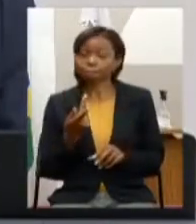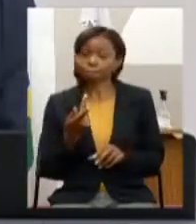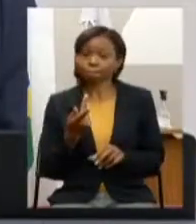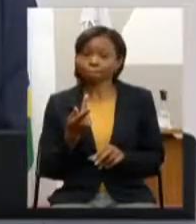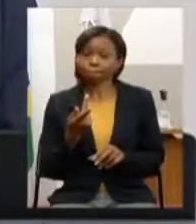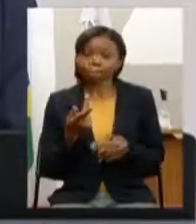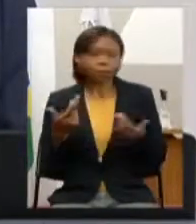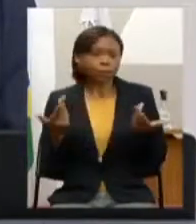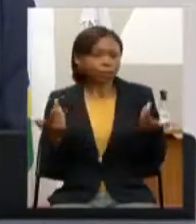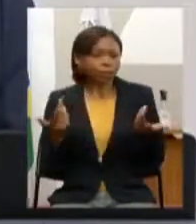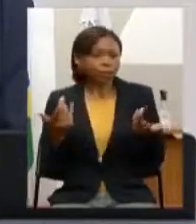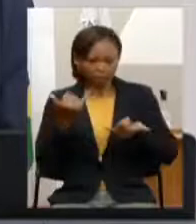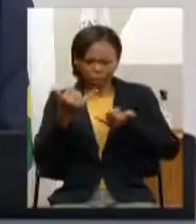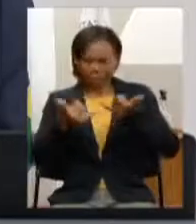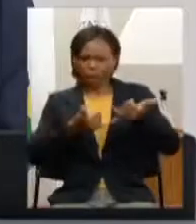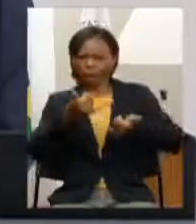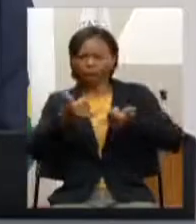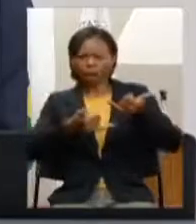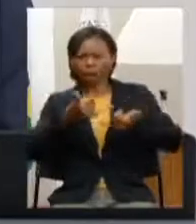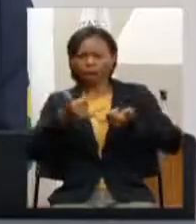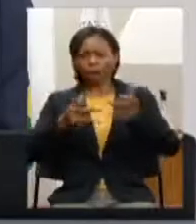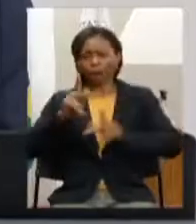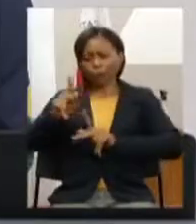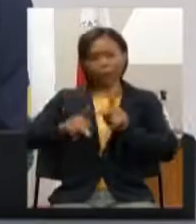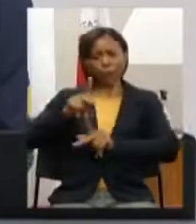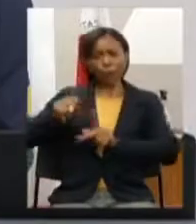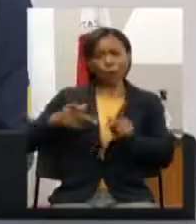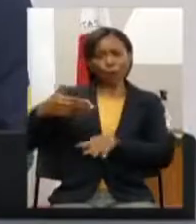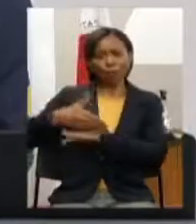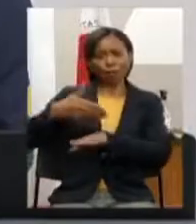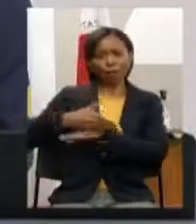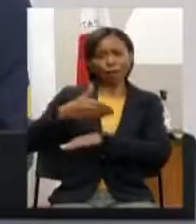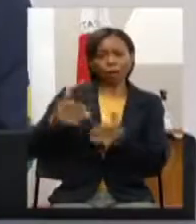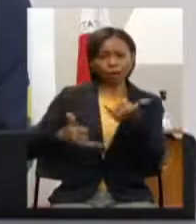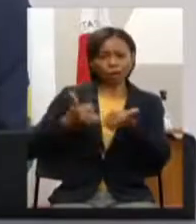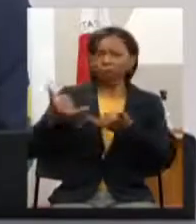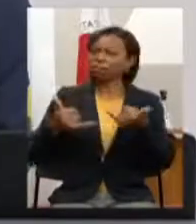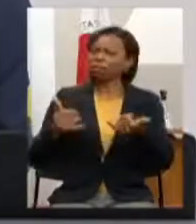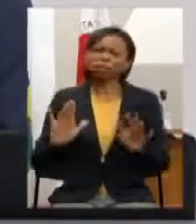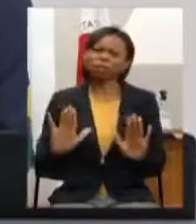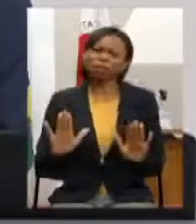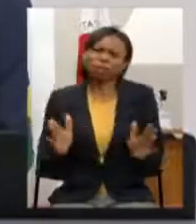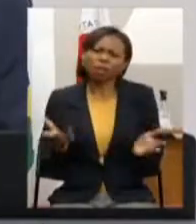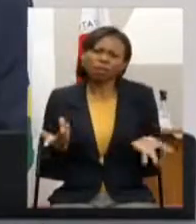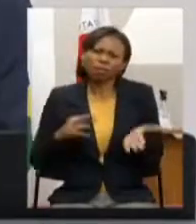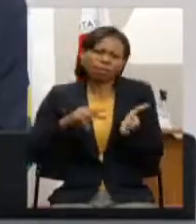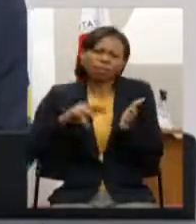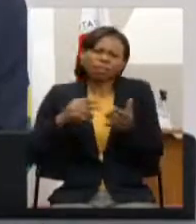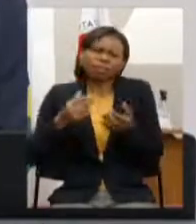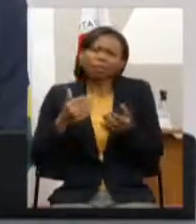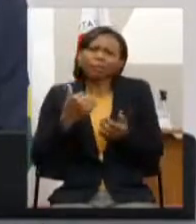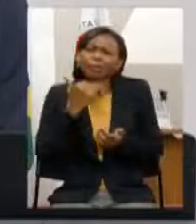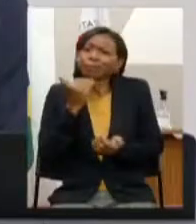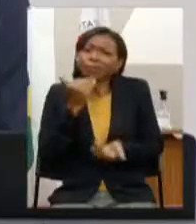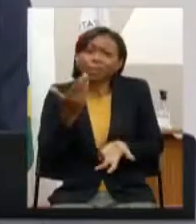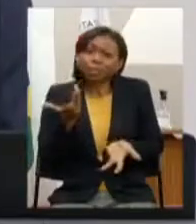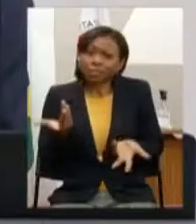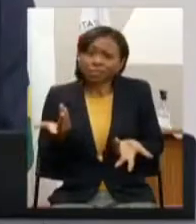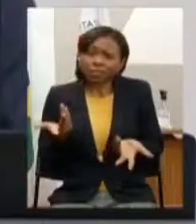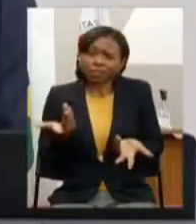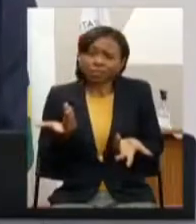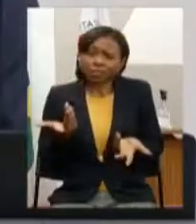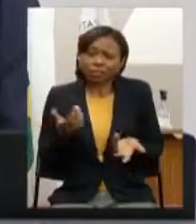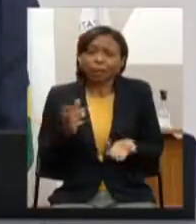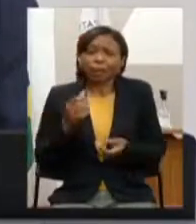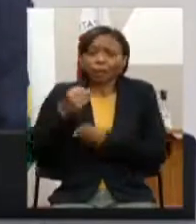não vamos brincar de fazer participação popular gente não tem sentido isso aqui não tem sentido a